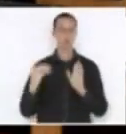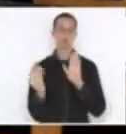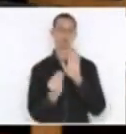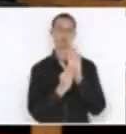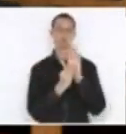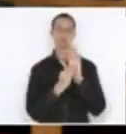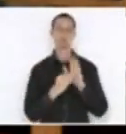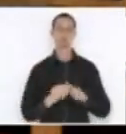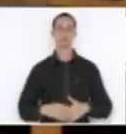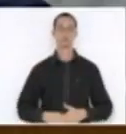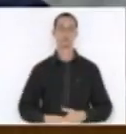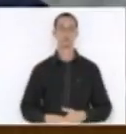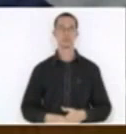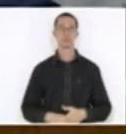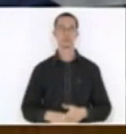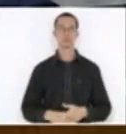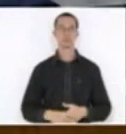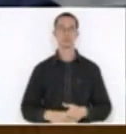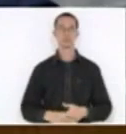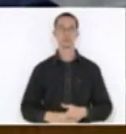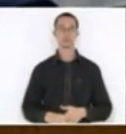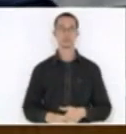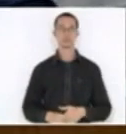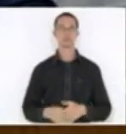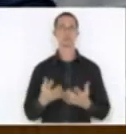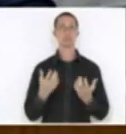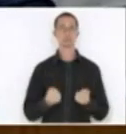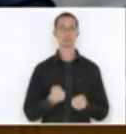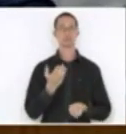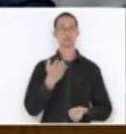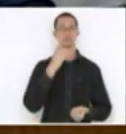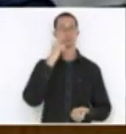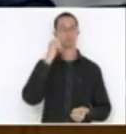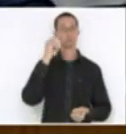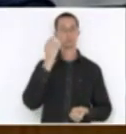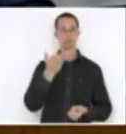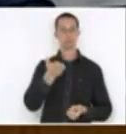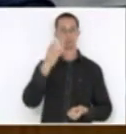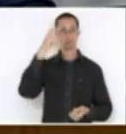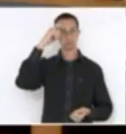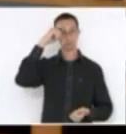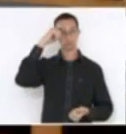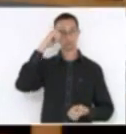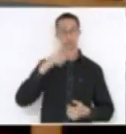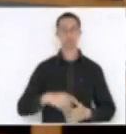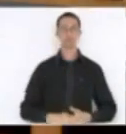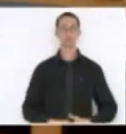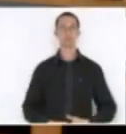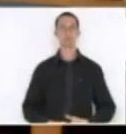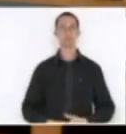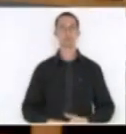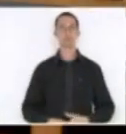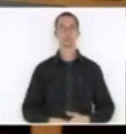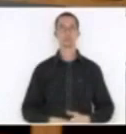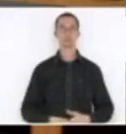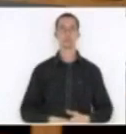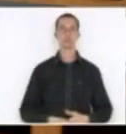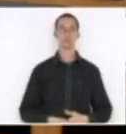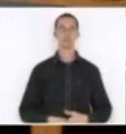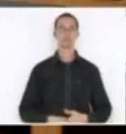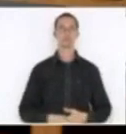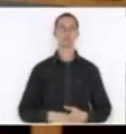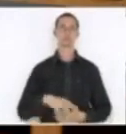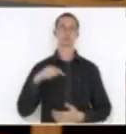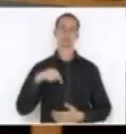Sr. Presidente, olá, Sr. Presidente. Aceito solicitação do deputado Merizio e do deputado Marcos Vieira. Sr. Presidente, como eu prazo nesta casa,